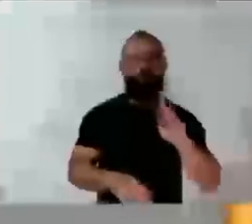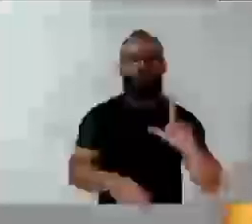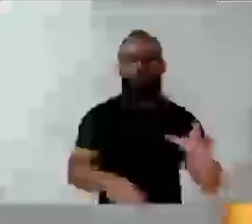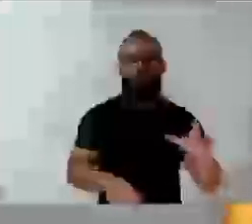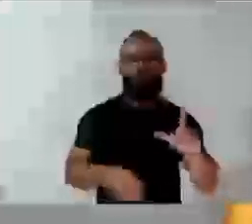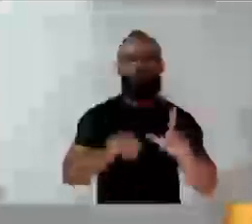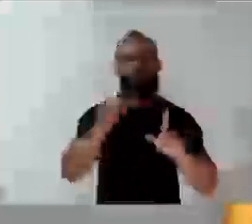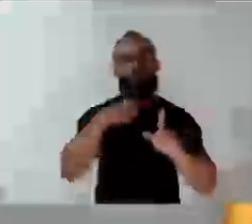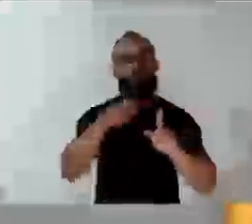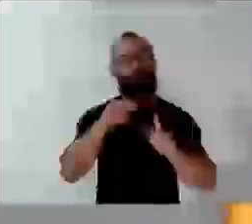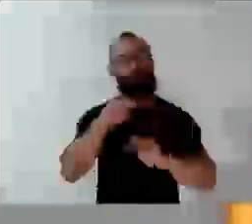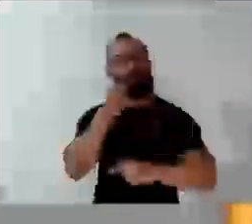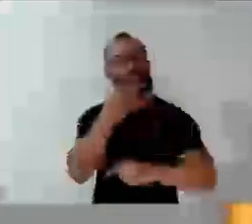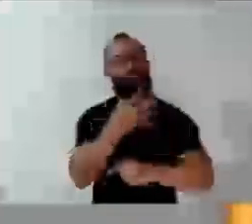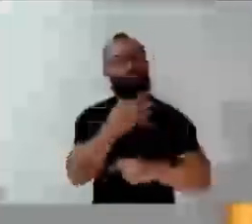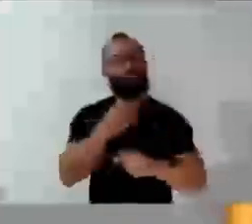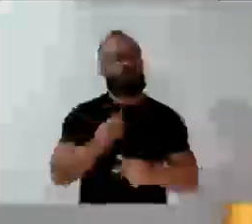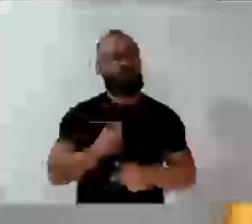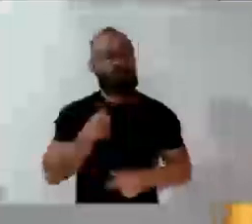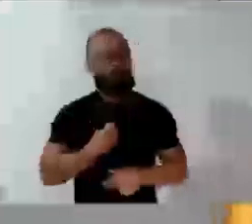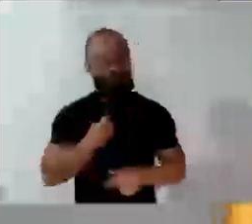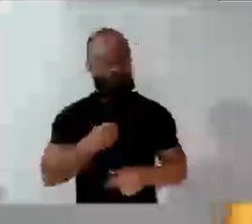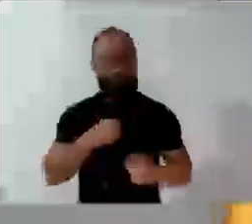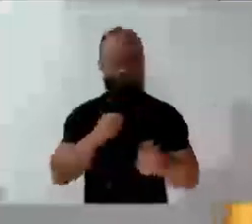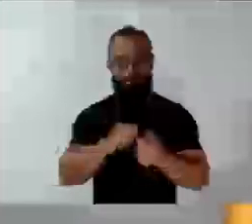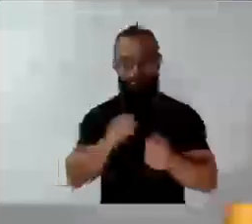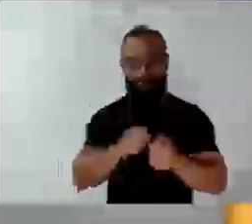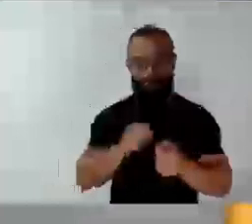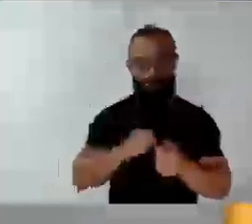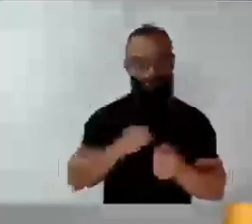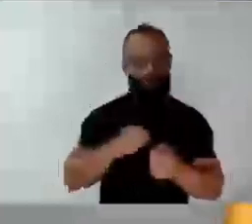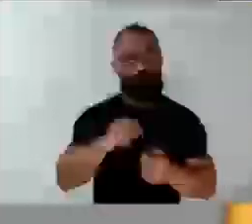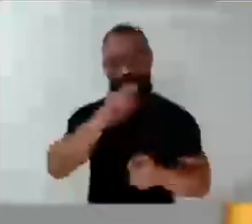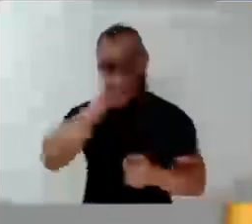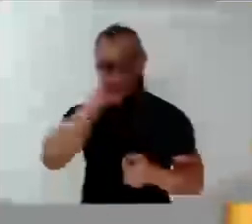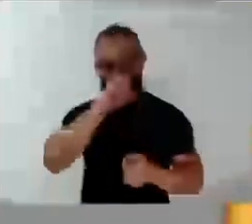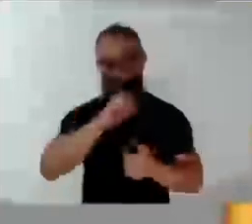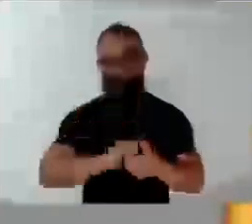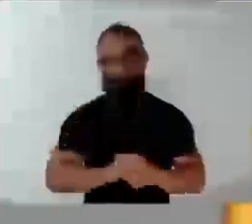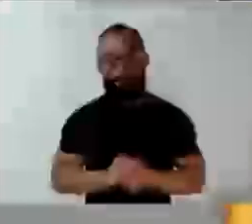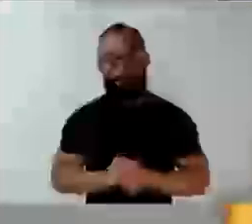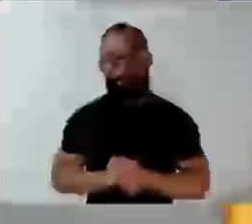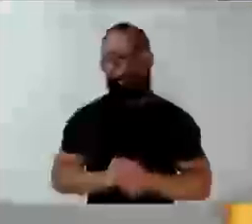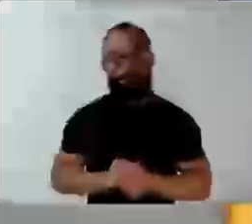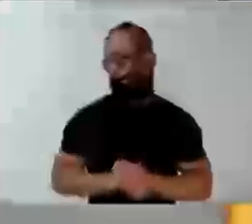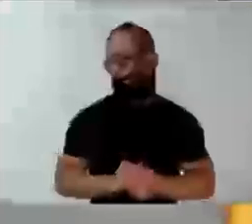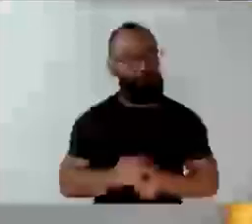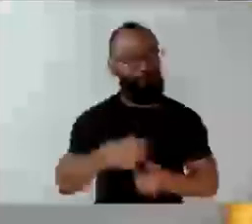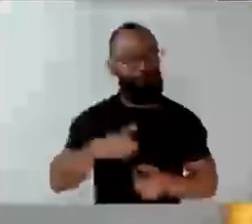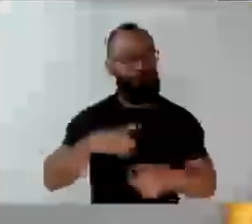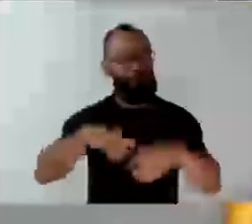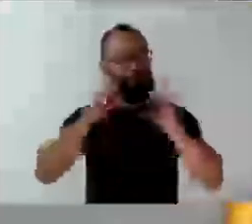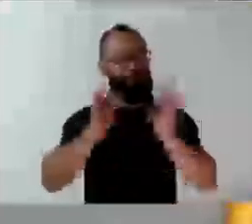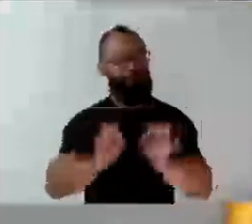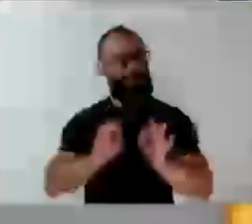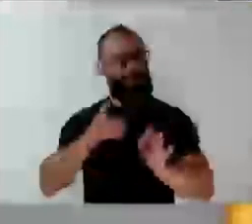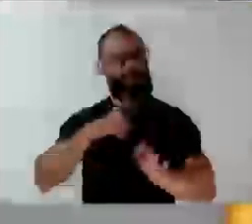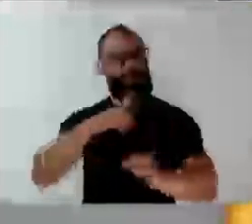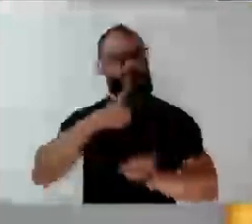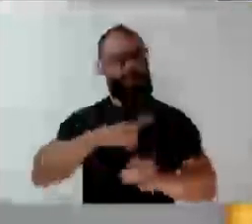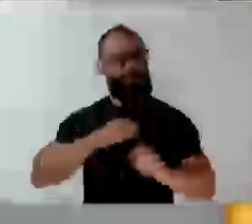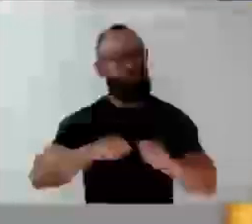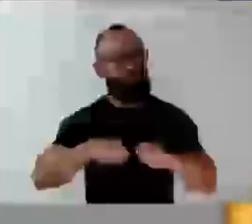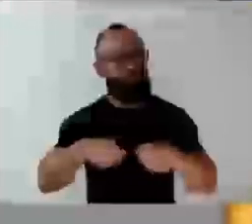que fizeram nesse último campeonato, moleque bom de bola, se consagrando campeão, e tenho certeza que isso é fruto de um